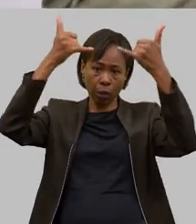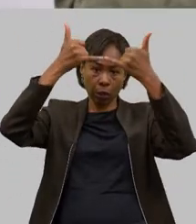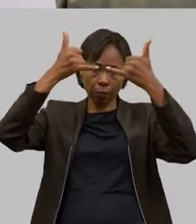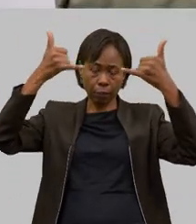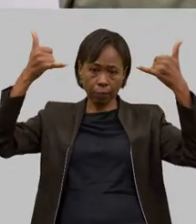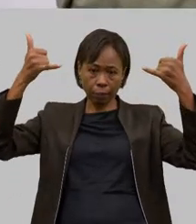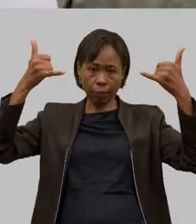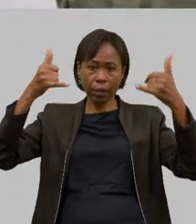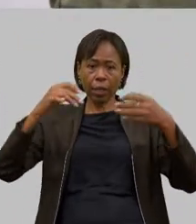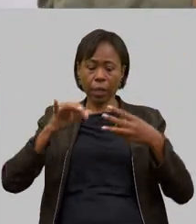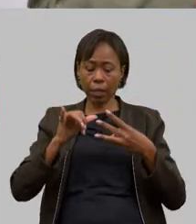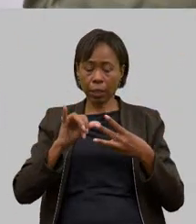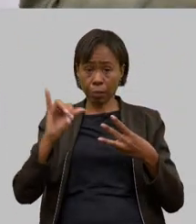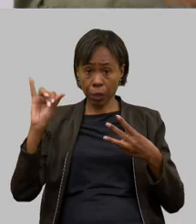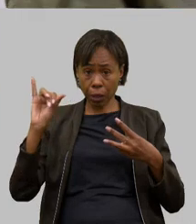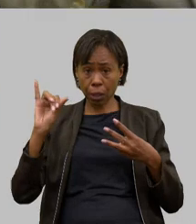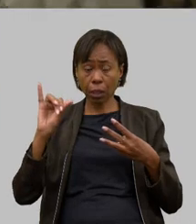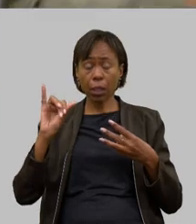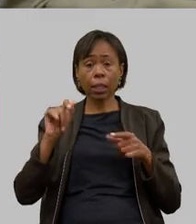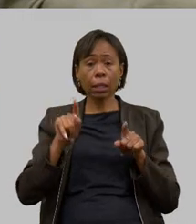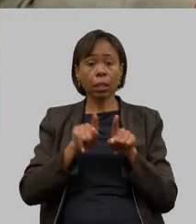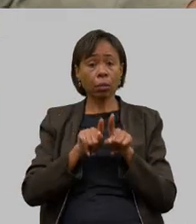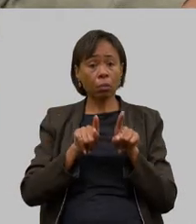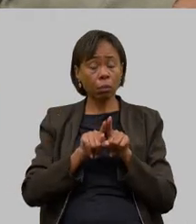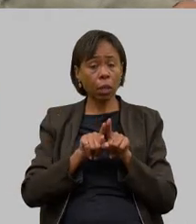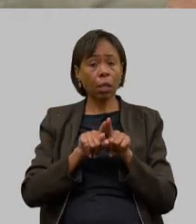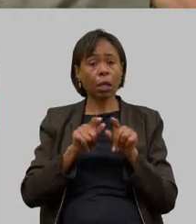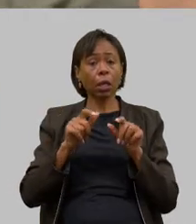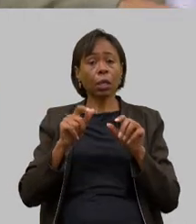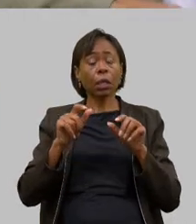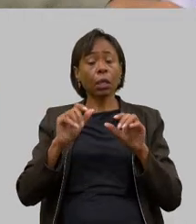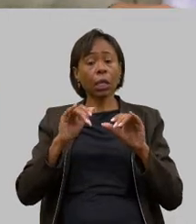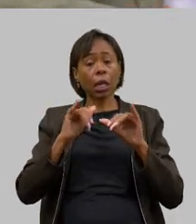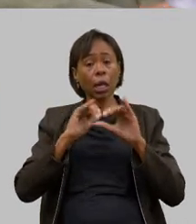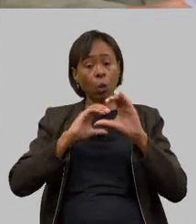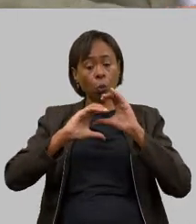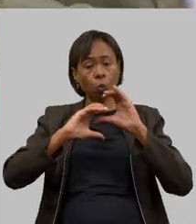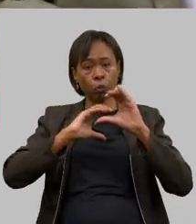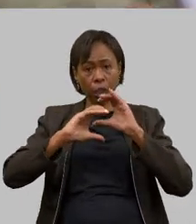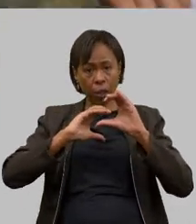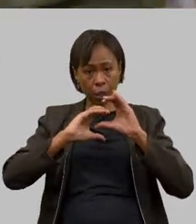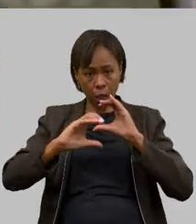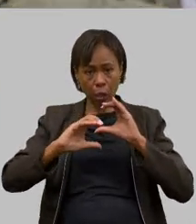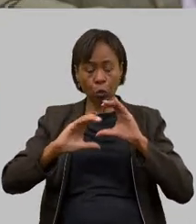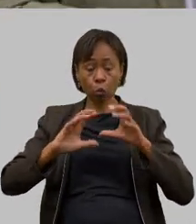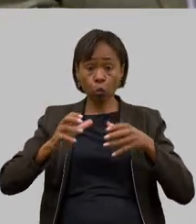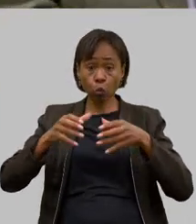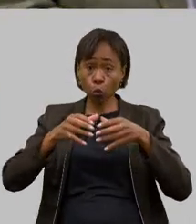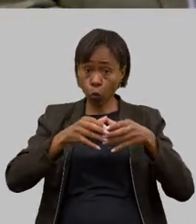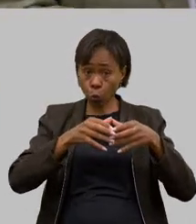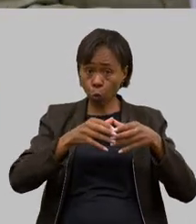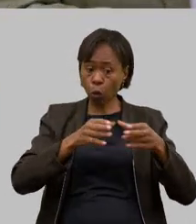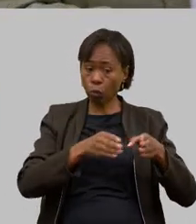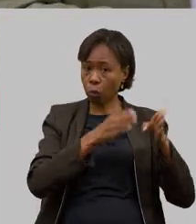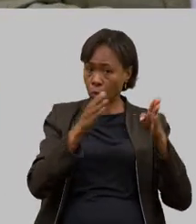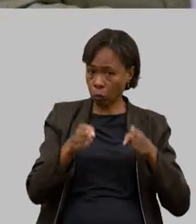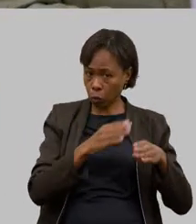e ser canal de comunicação entre os produtores rurais e a CEMIG então